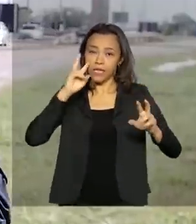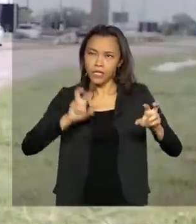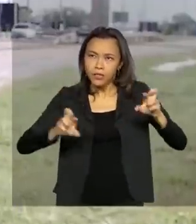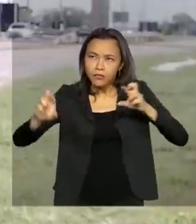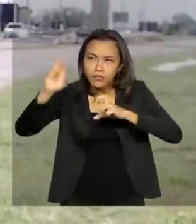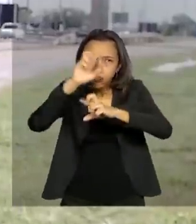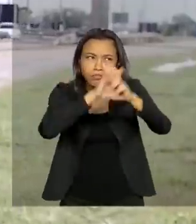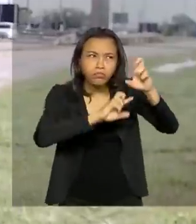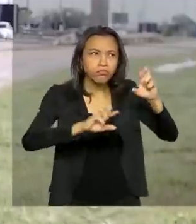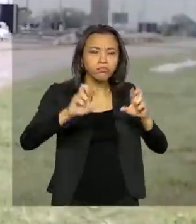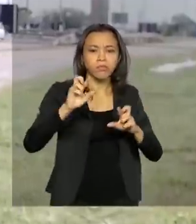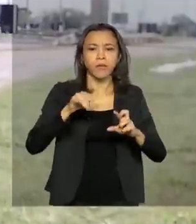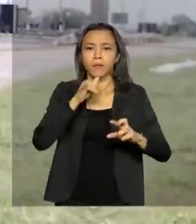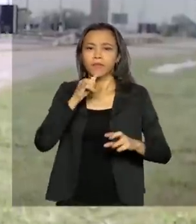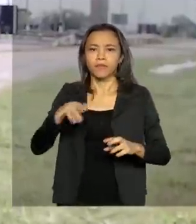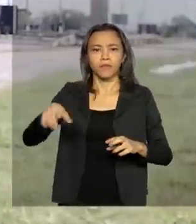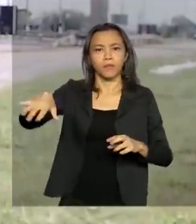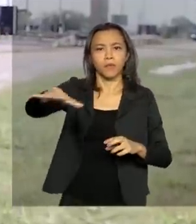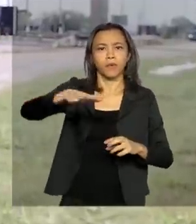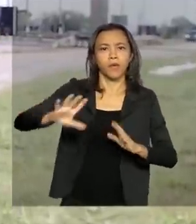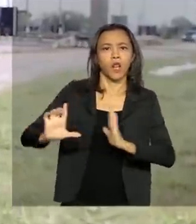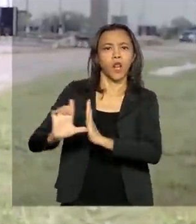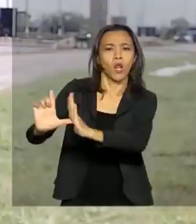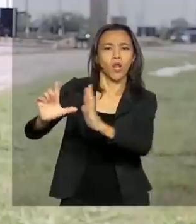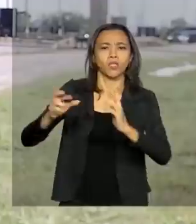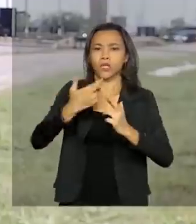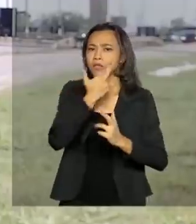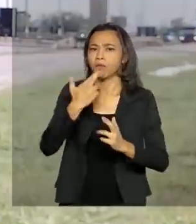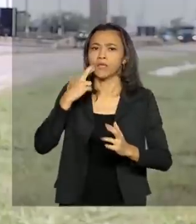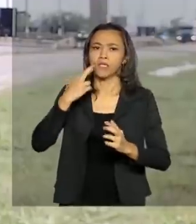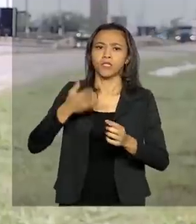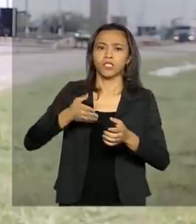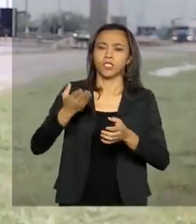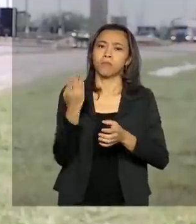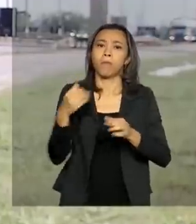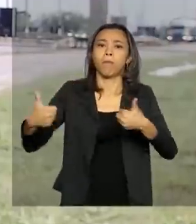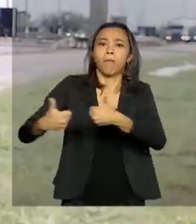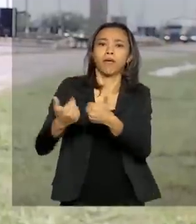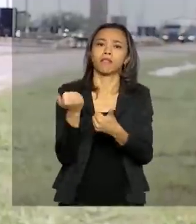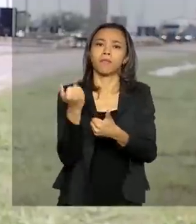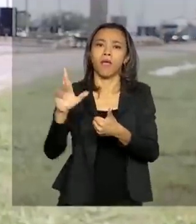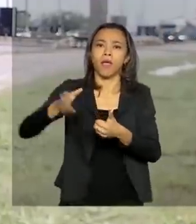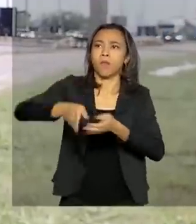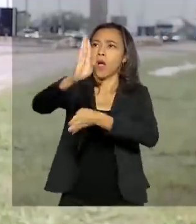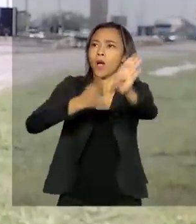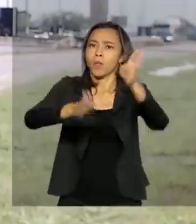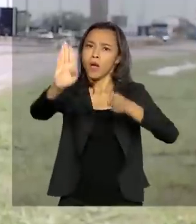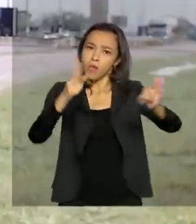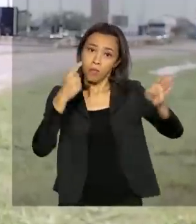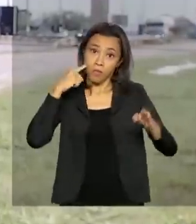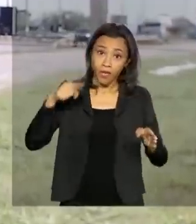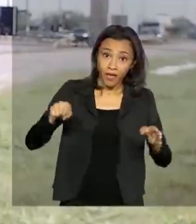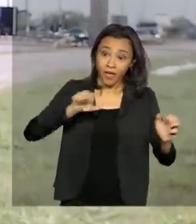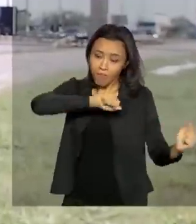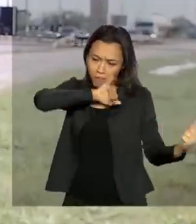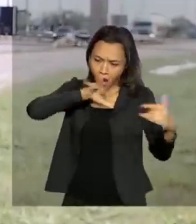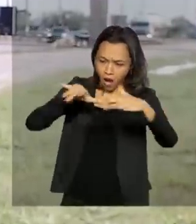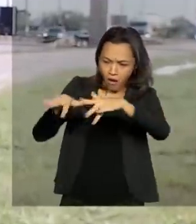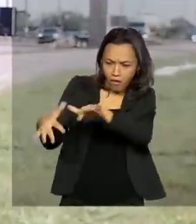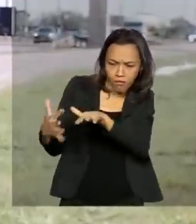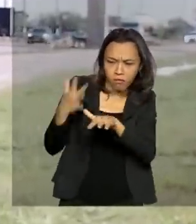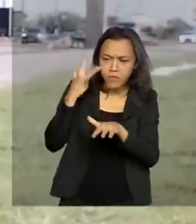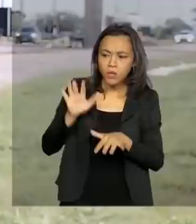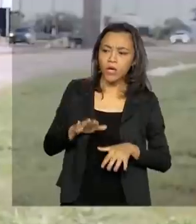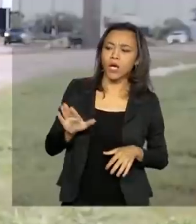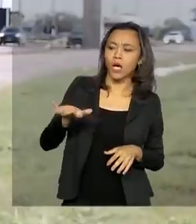estabelecimentos comerciais às margens da Rodoviária, justamente naqueles pontos que tem maior índice de aglomeração de pessoas e tem